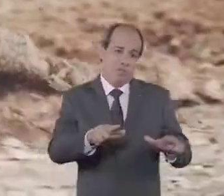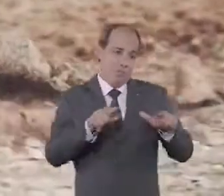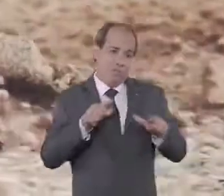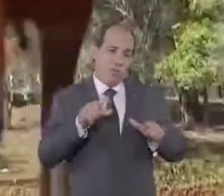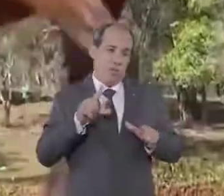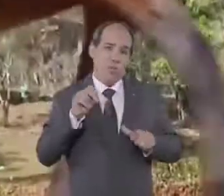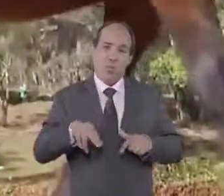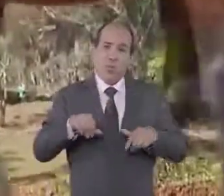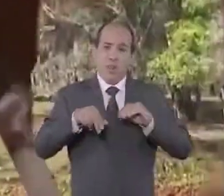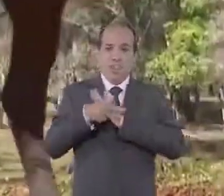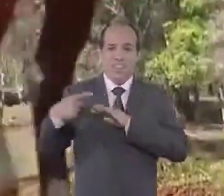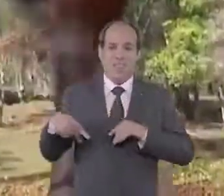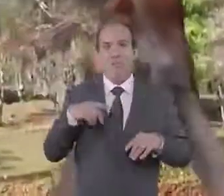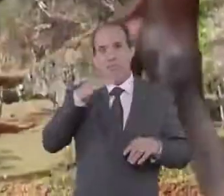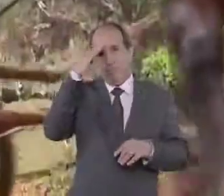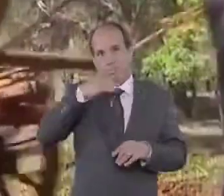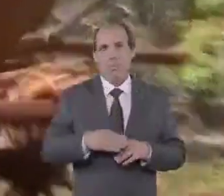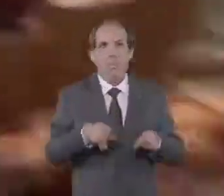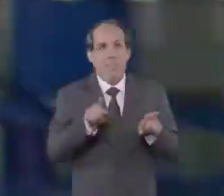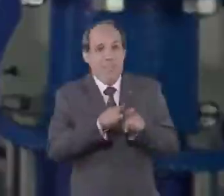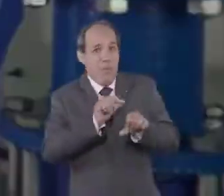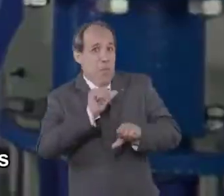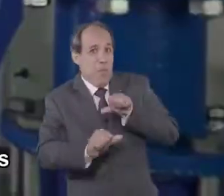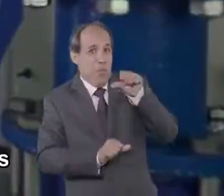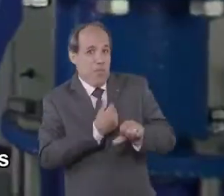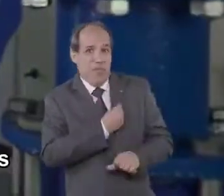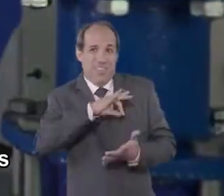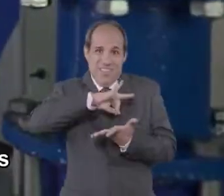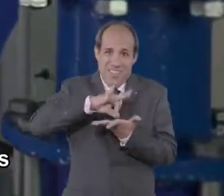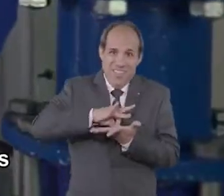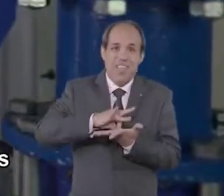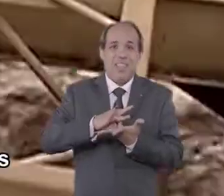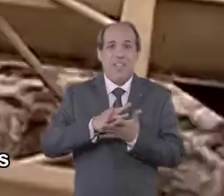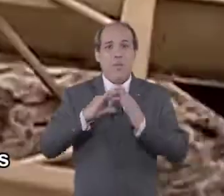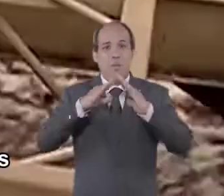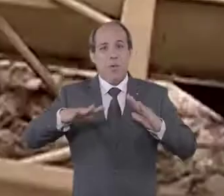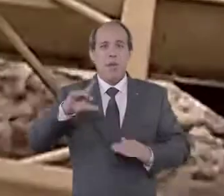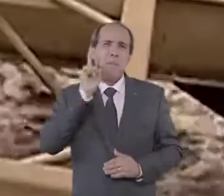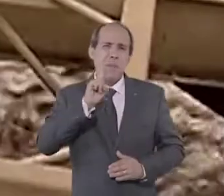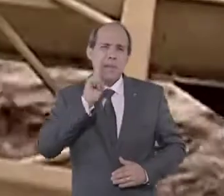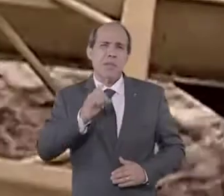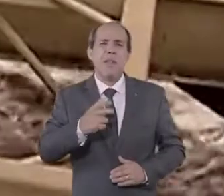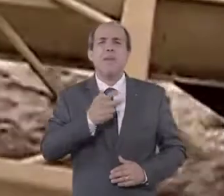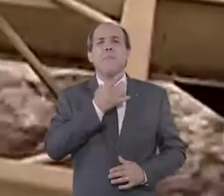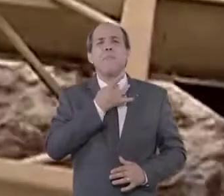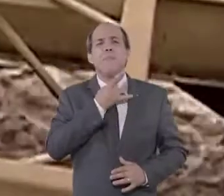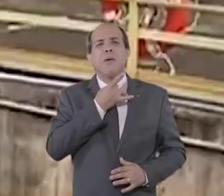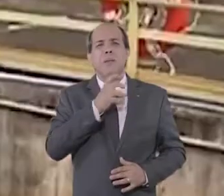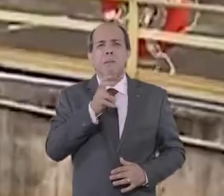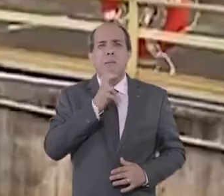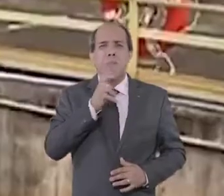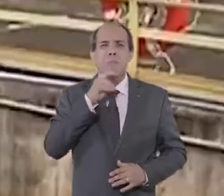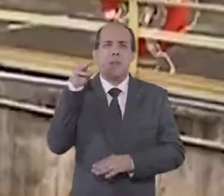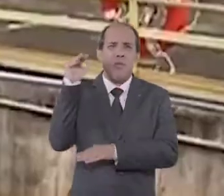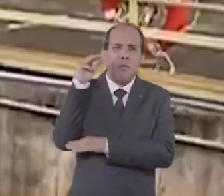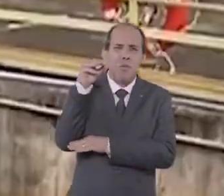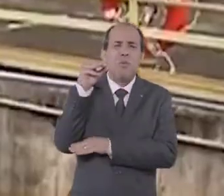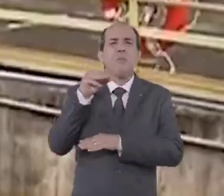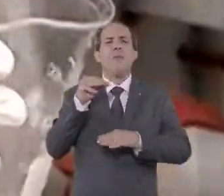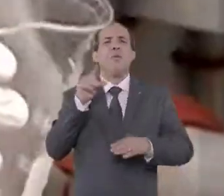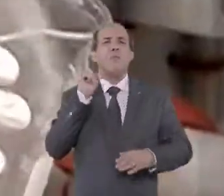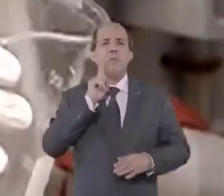conquistaram o título de suas terras. Mudança na vida também de moradores de Americana, Marília, Campinas,